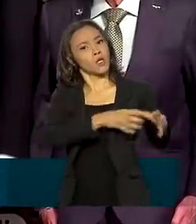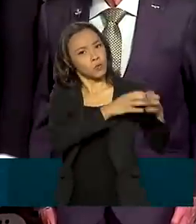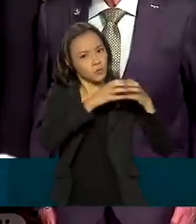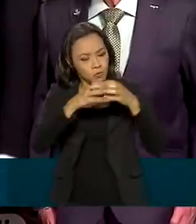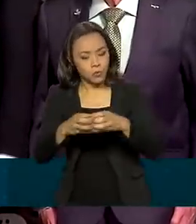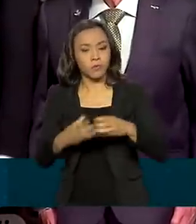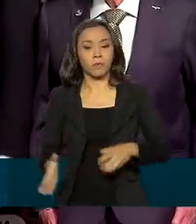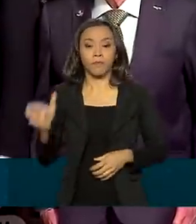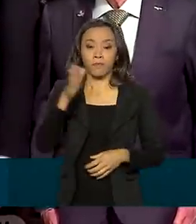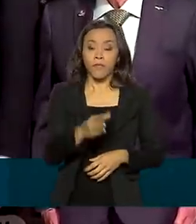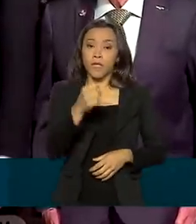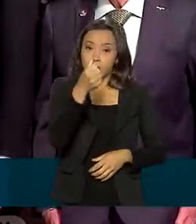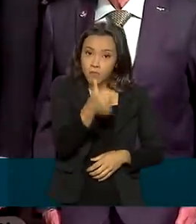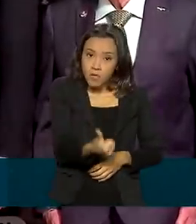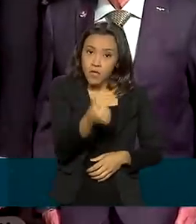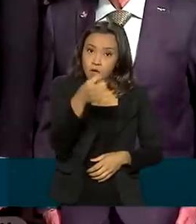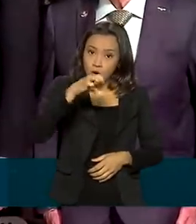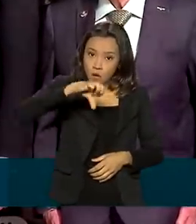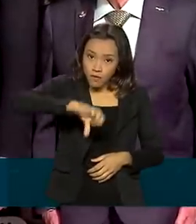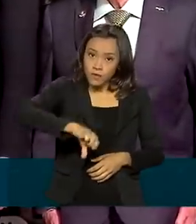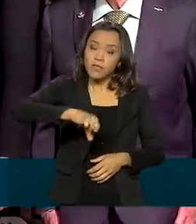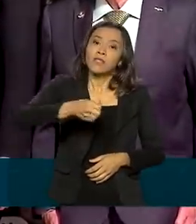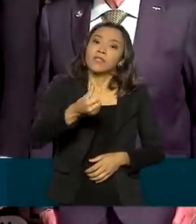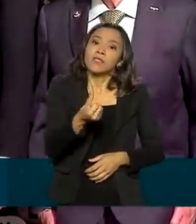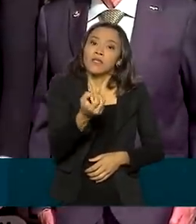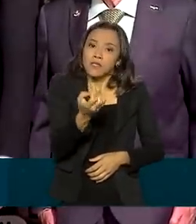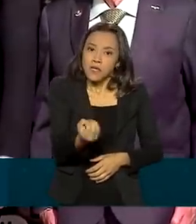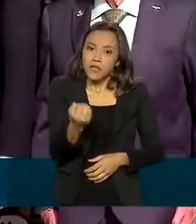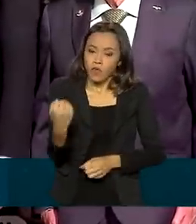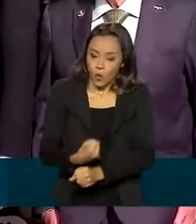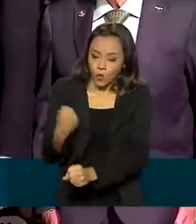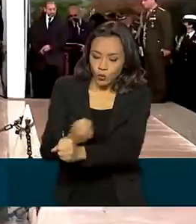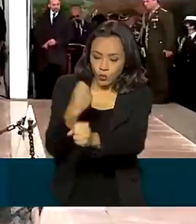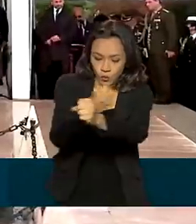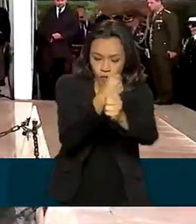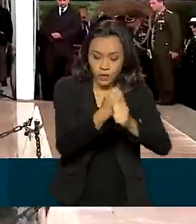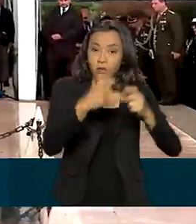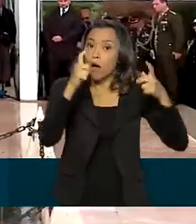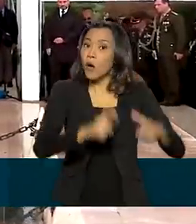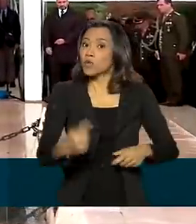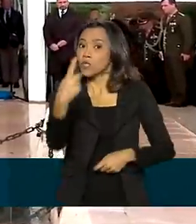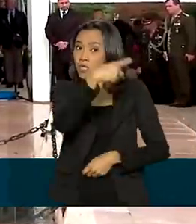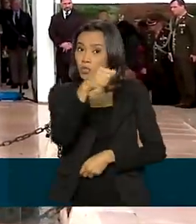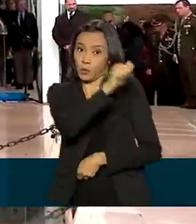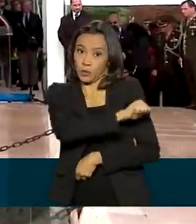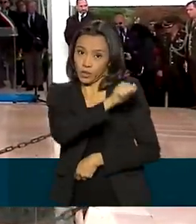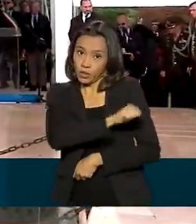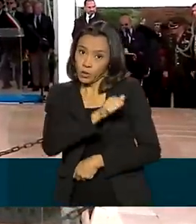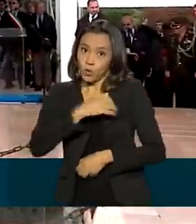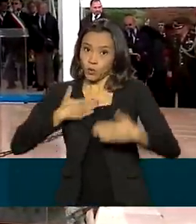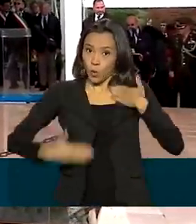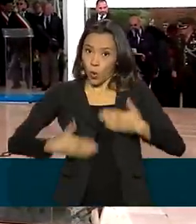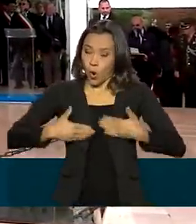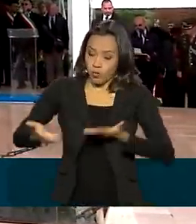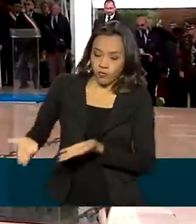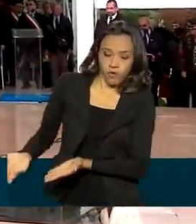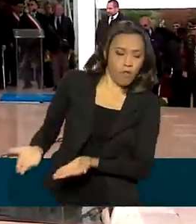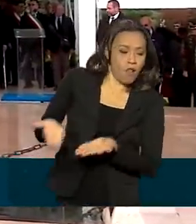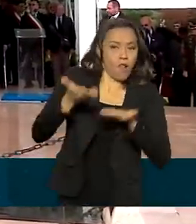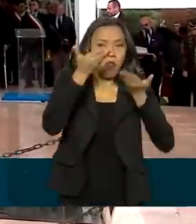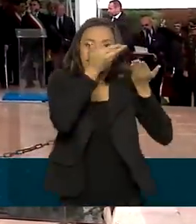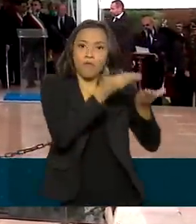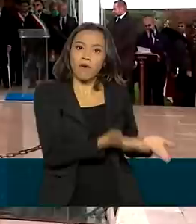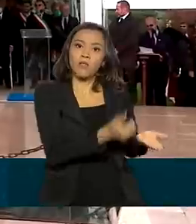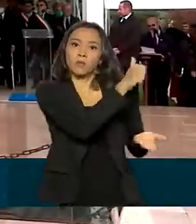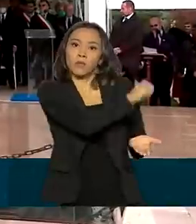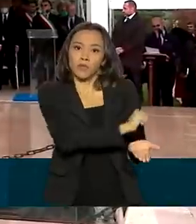Em 1960, com a construção do Monumento aos Pracinhas, no aterro do Flamengo, os corpos foram transladados para o rio.